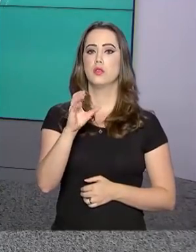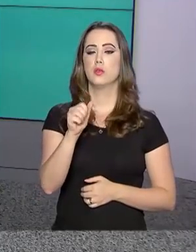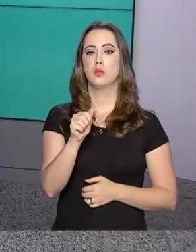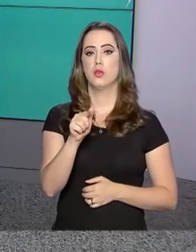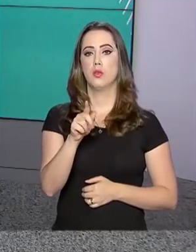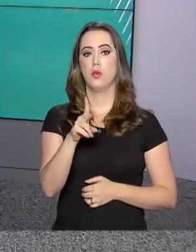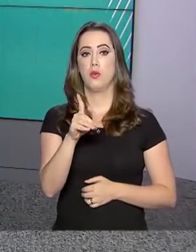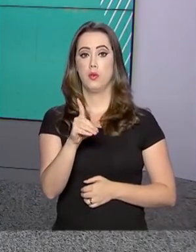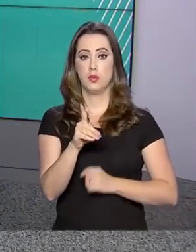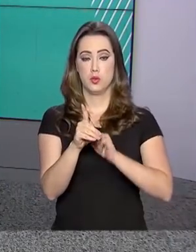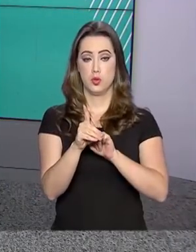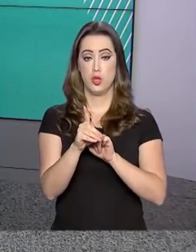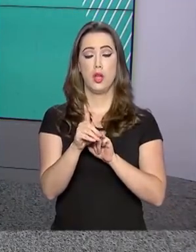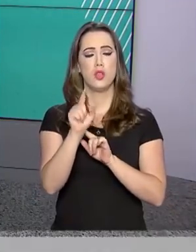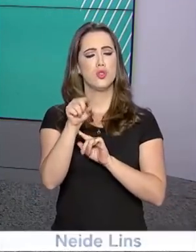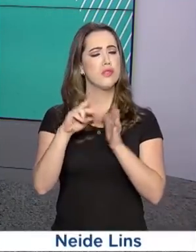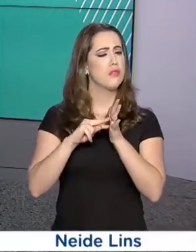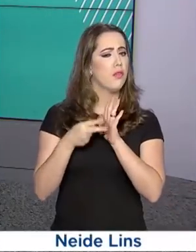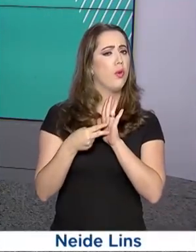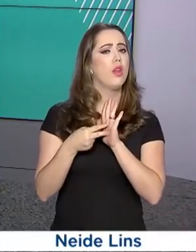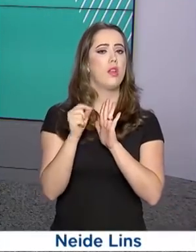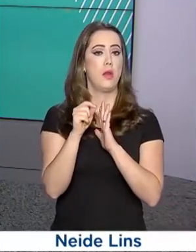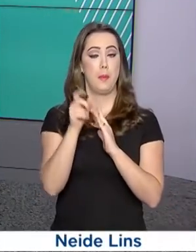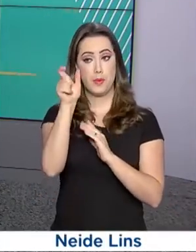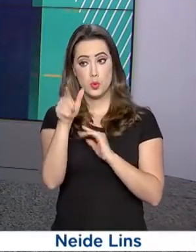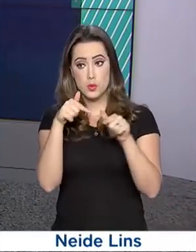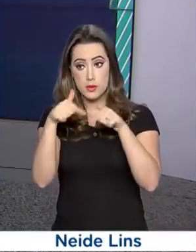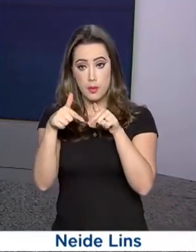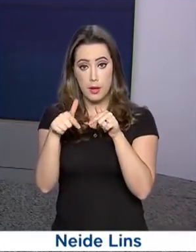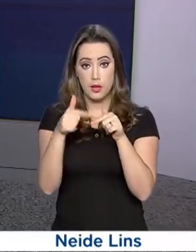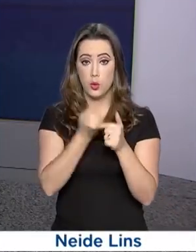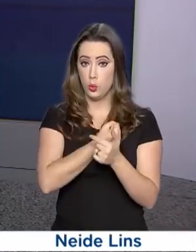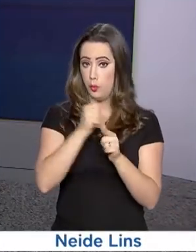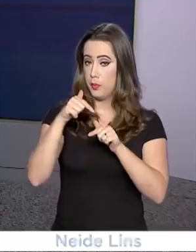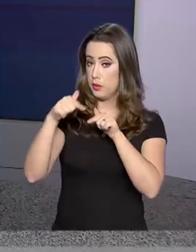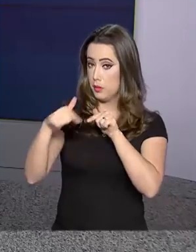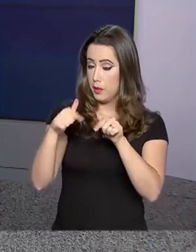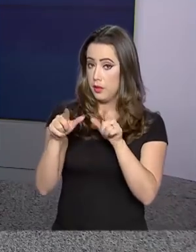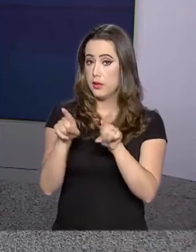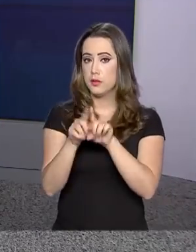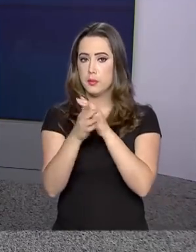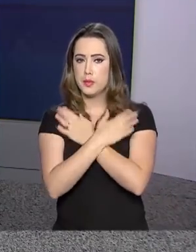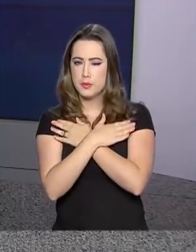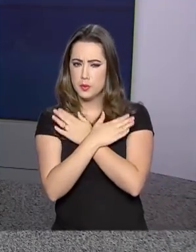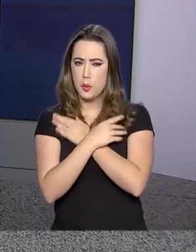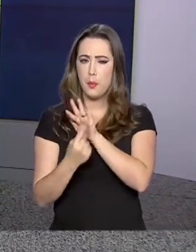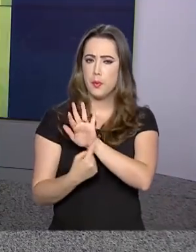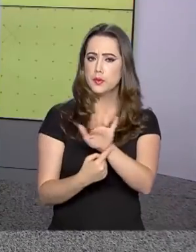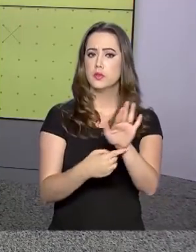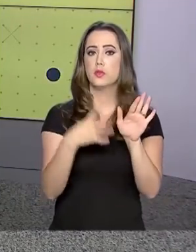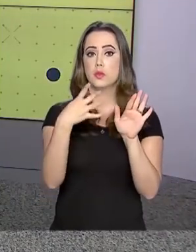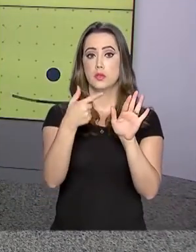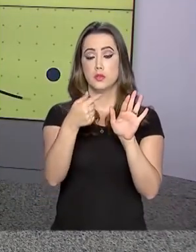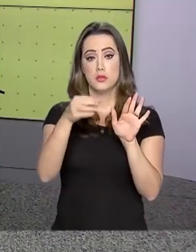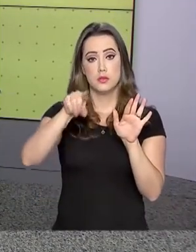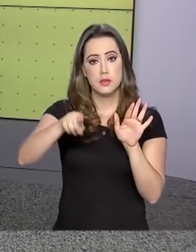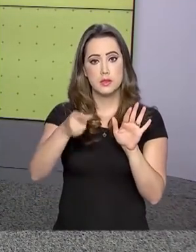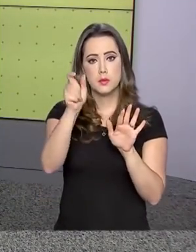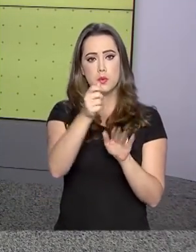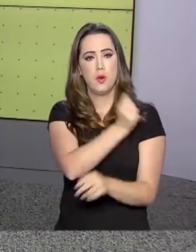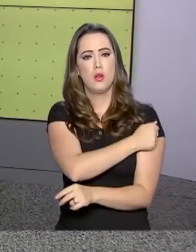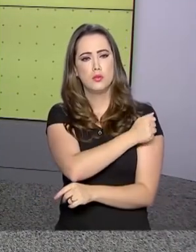Empregados e Desempregados, mostram que mais de 470 mil estudantes de 14 a 24 anos estão